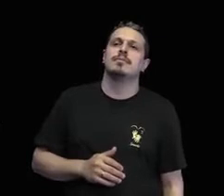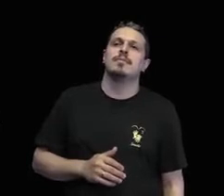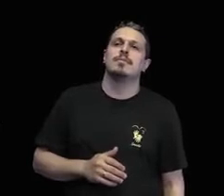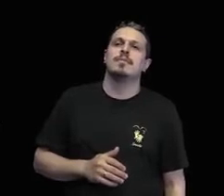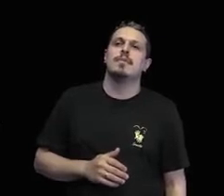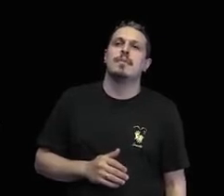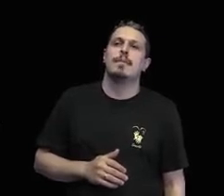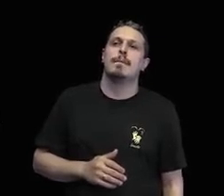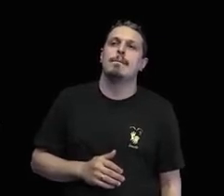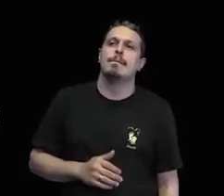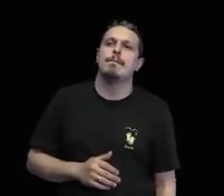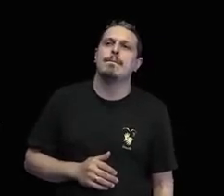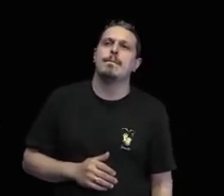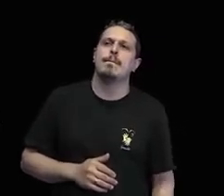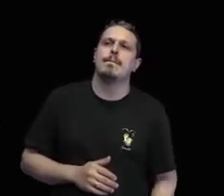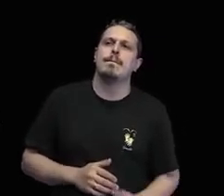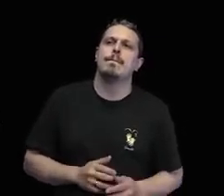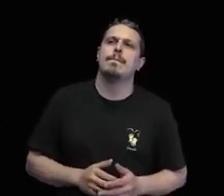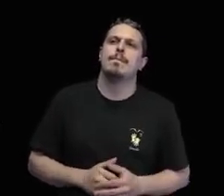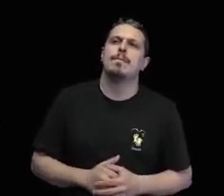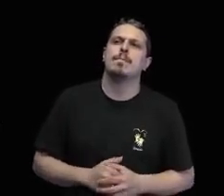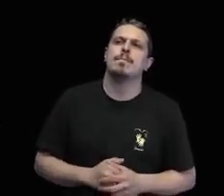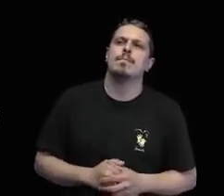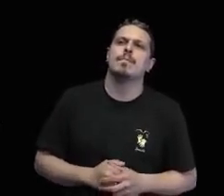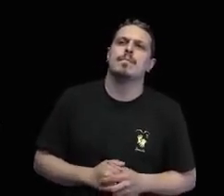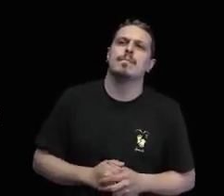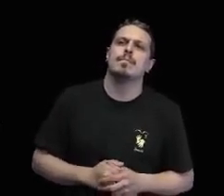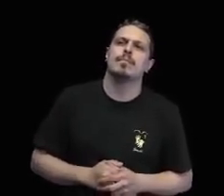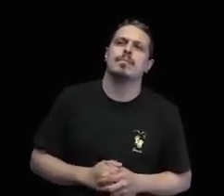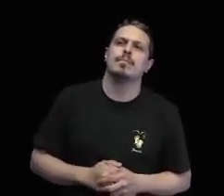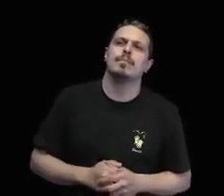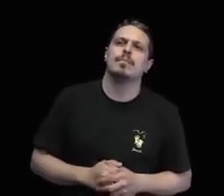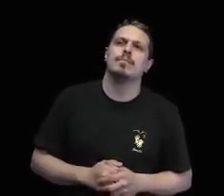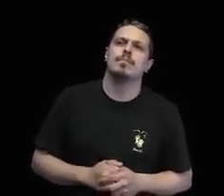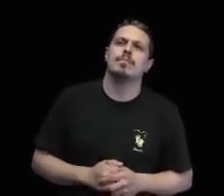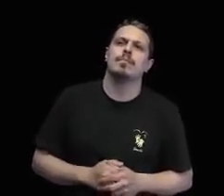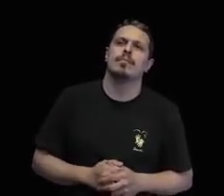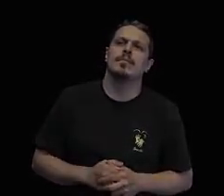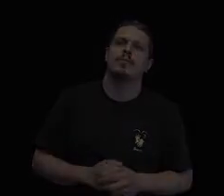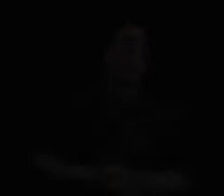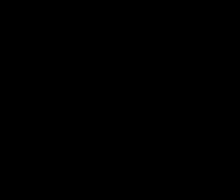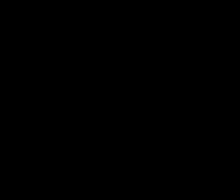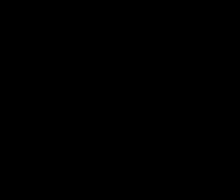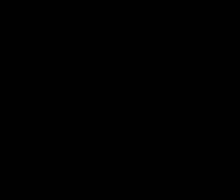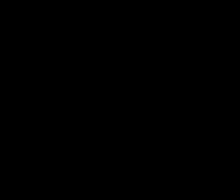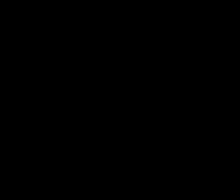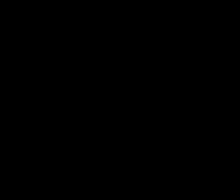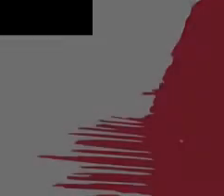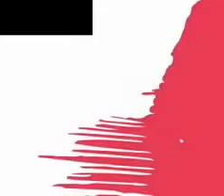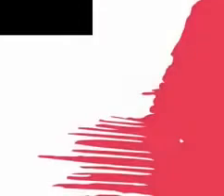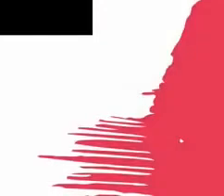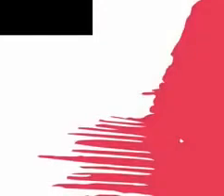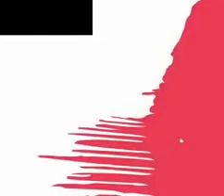espaço, você precisa, basicamente, aprender a voar, aprender a se virar.